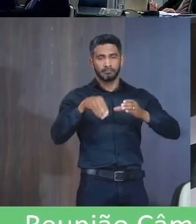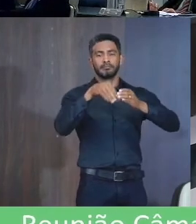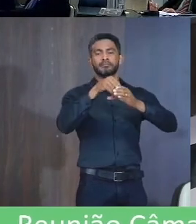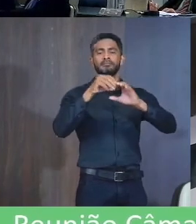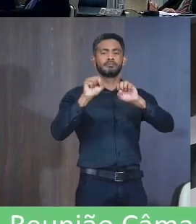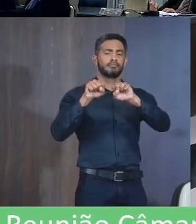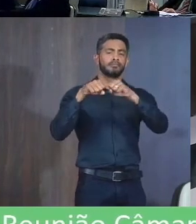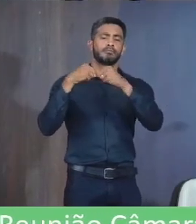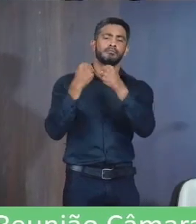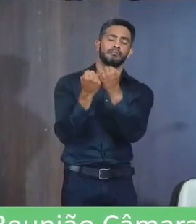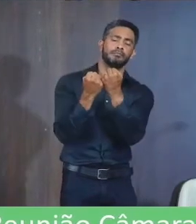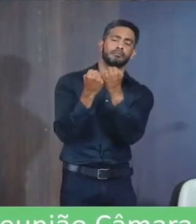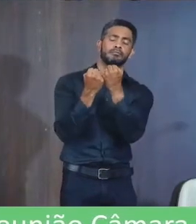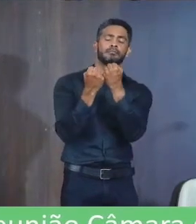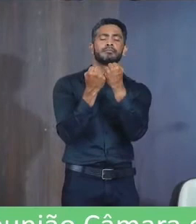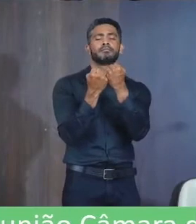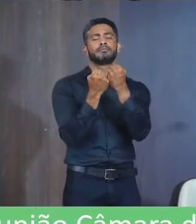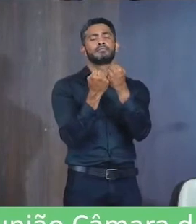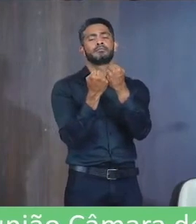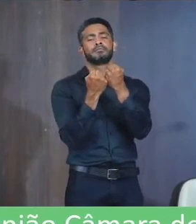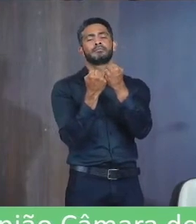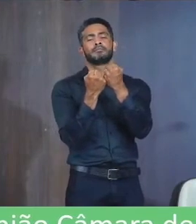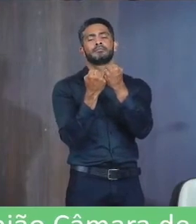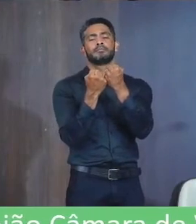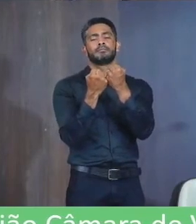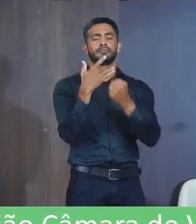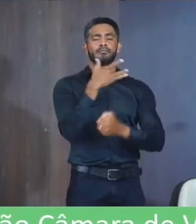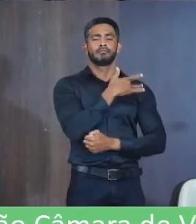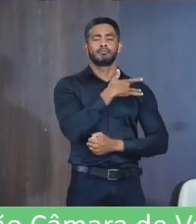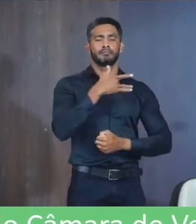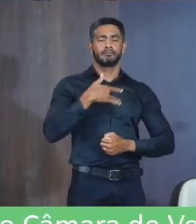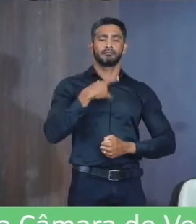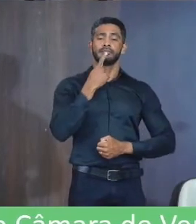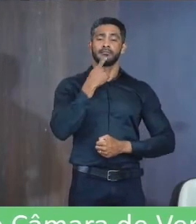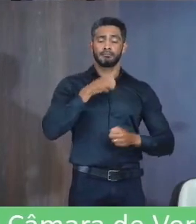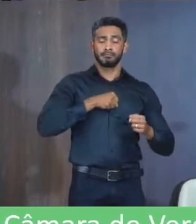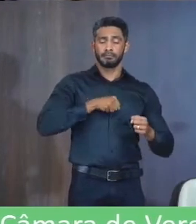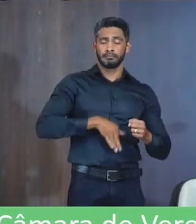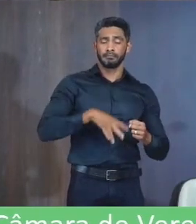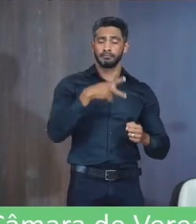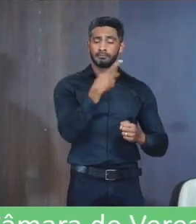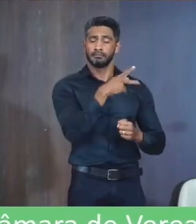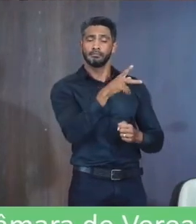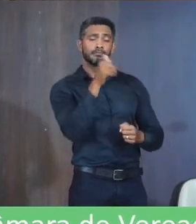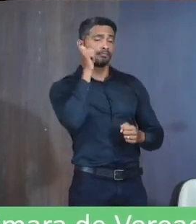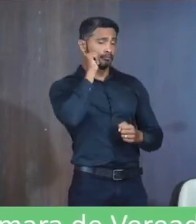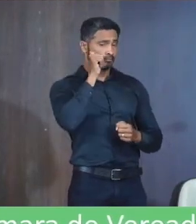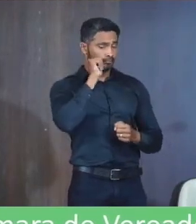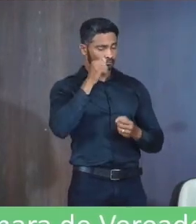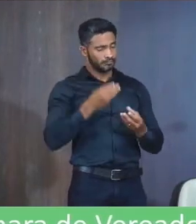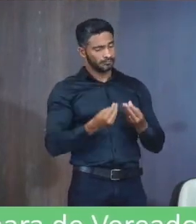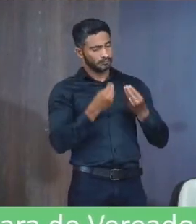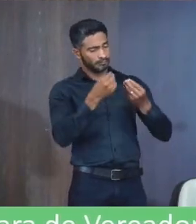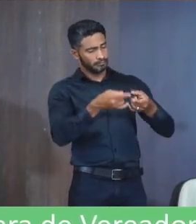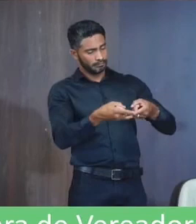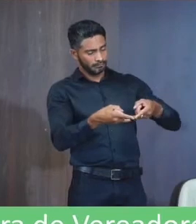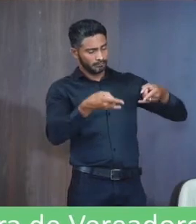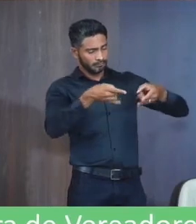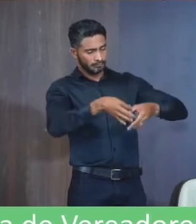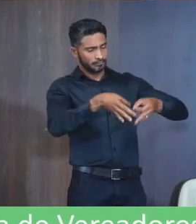proteção E promoção Da saúde Menstrual Para assegurar A oferta Gratuita De absorventes